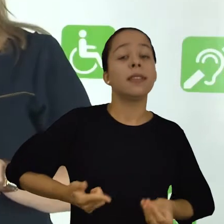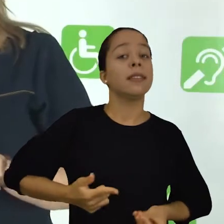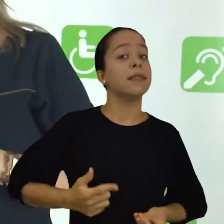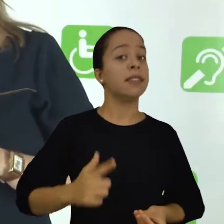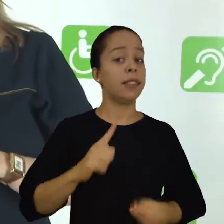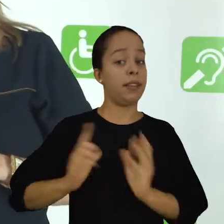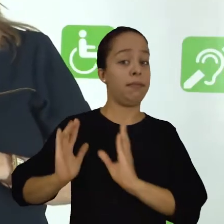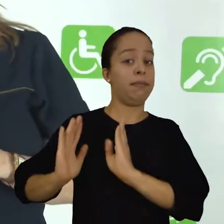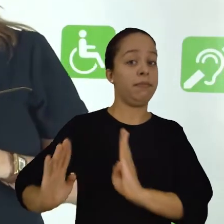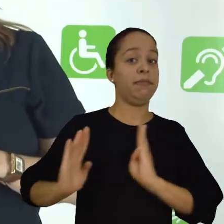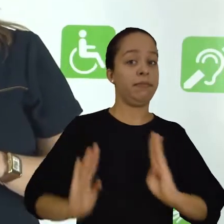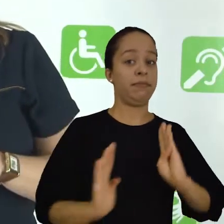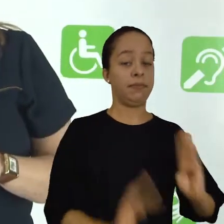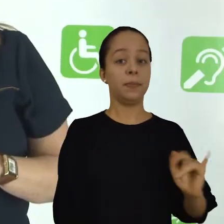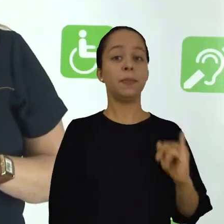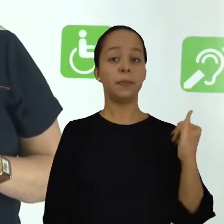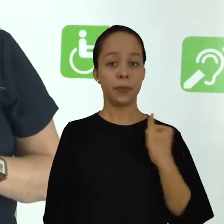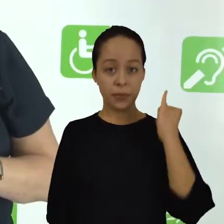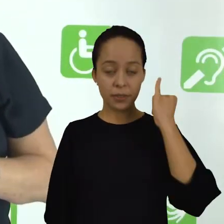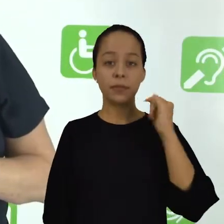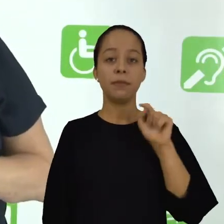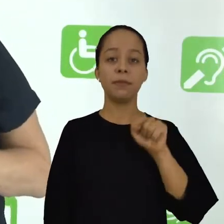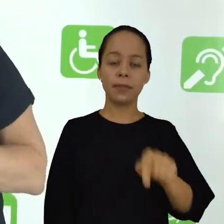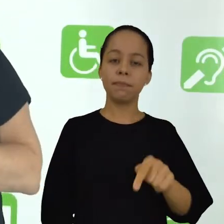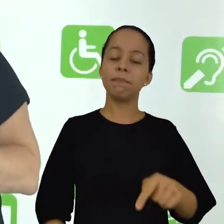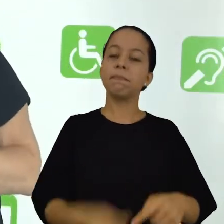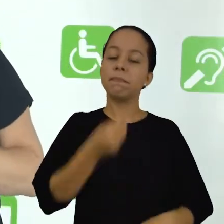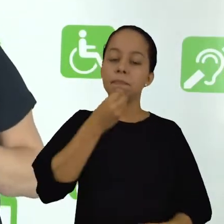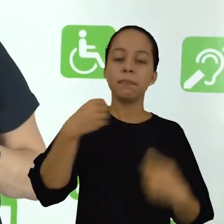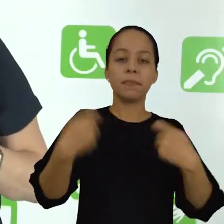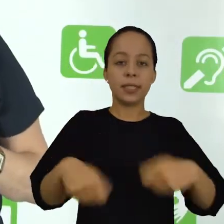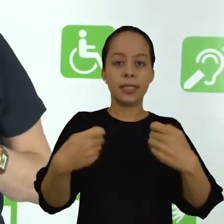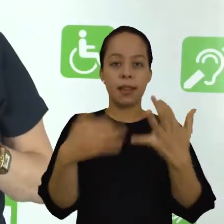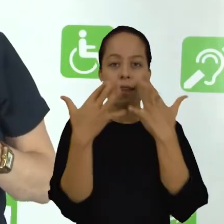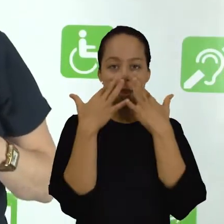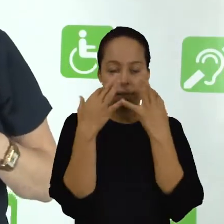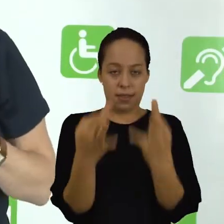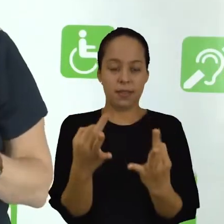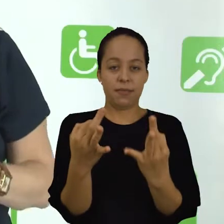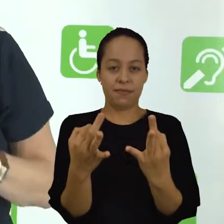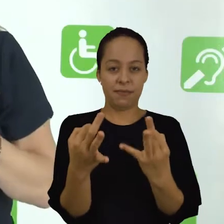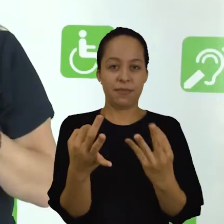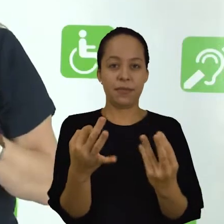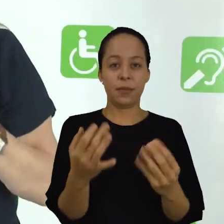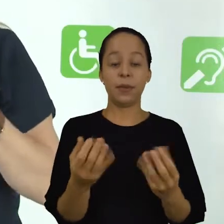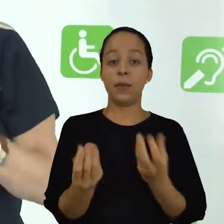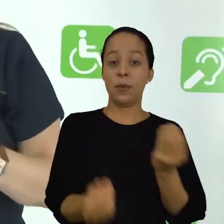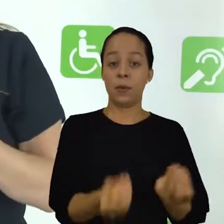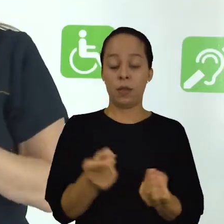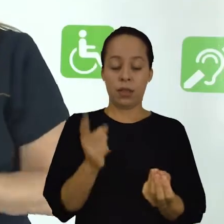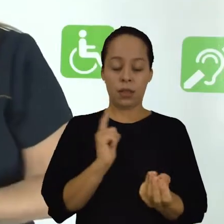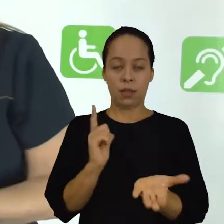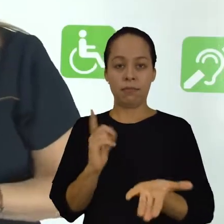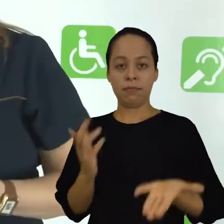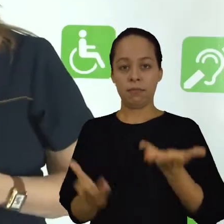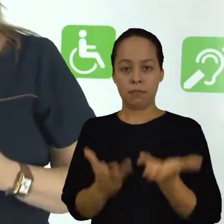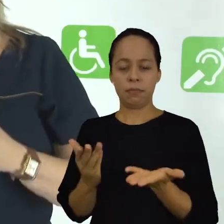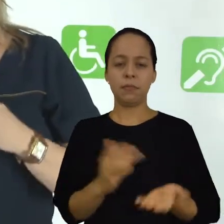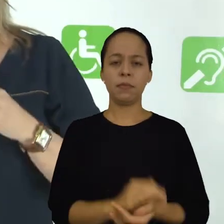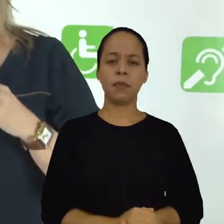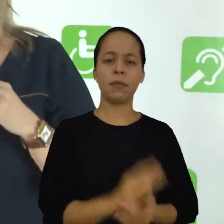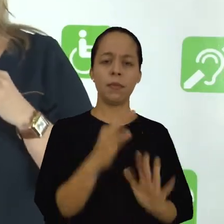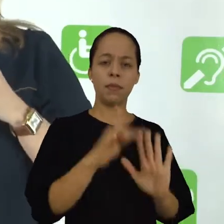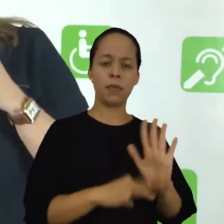são importantes de serem, que você tem que ter atenção, com as quais você tem que ter atenção.